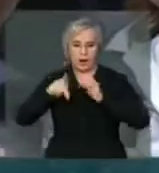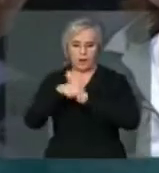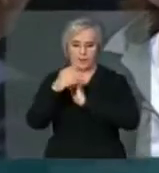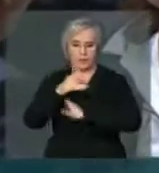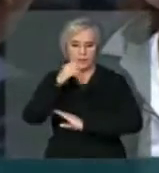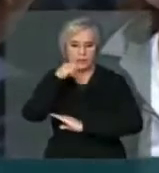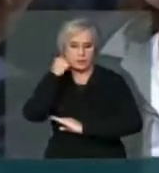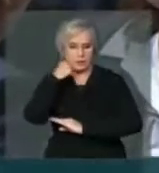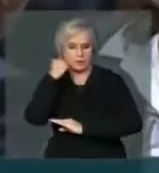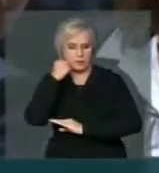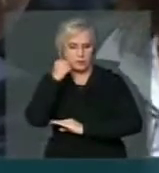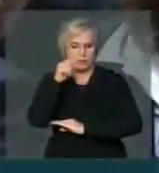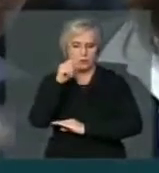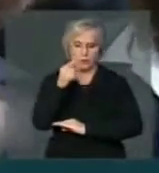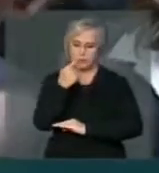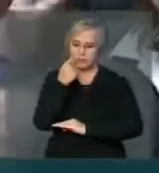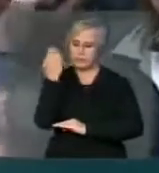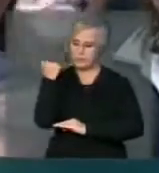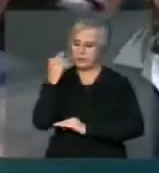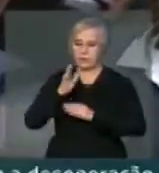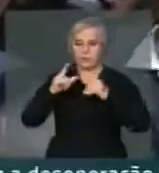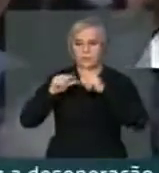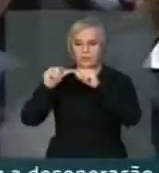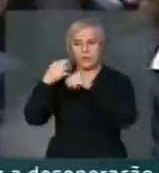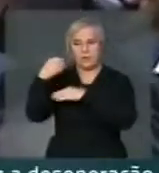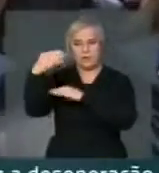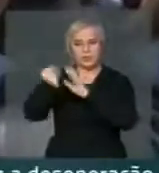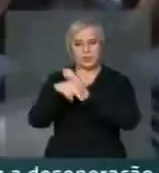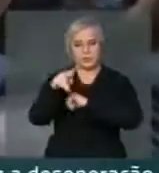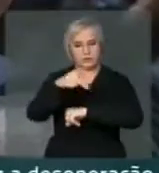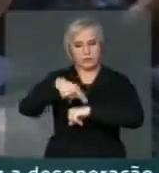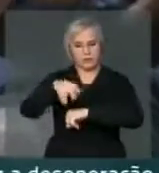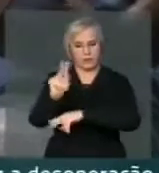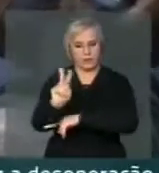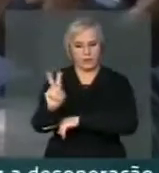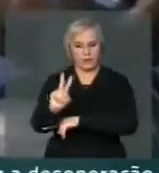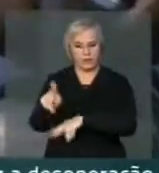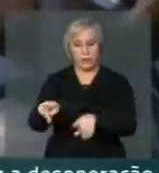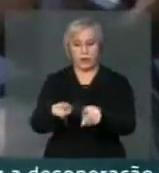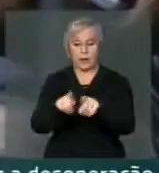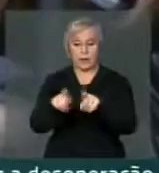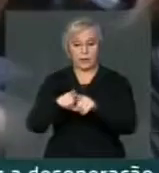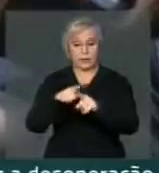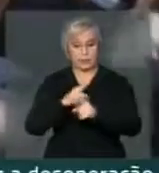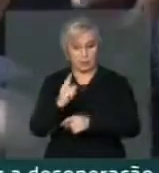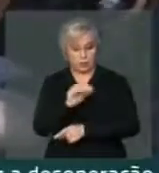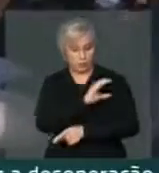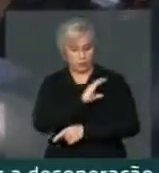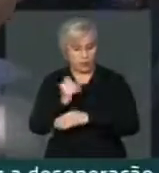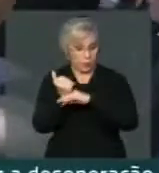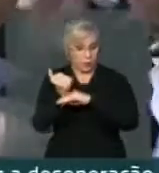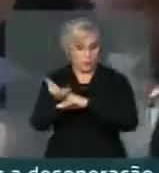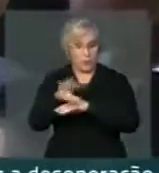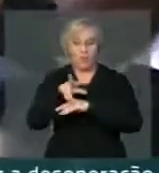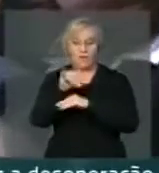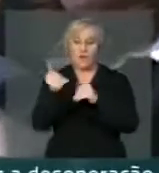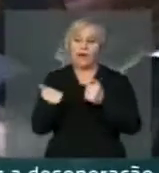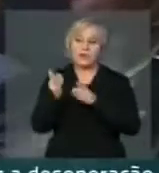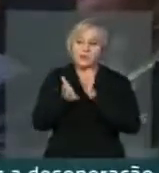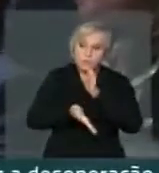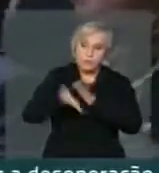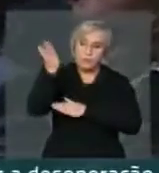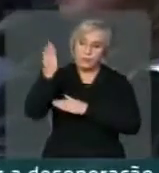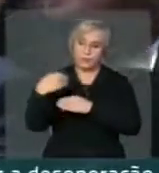senadores, na recente viagem à Venezuela. E também, Presidente, porque nós temos uma comissão externa que irá à Venezuela.